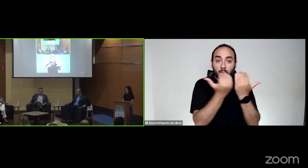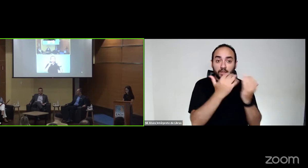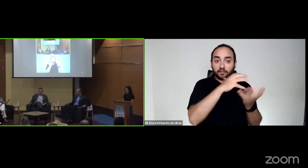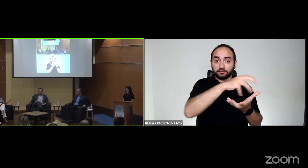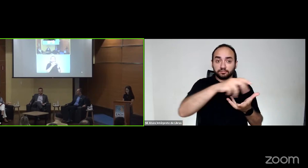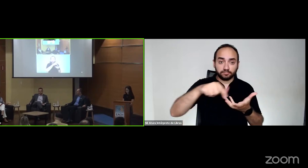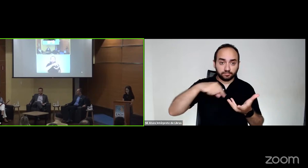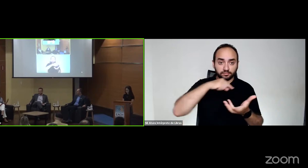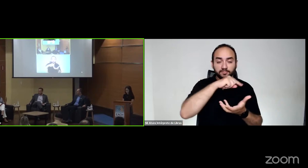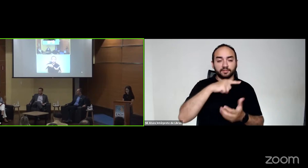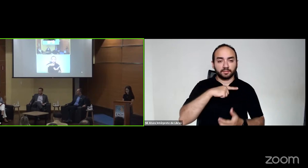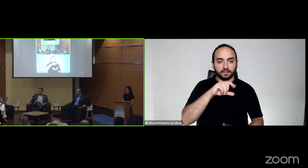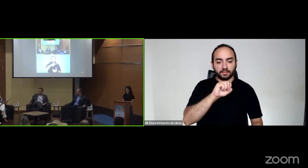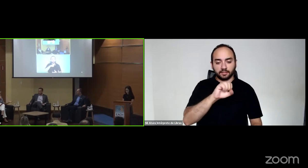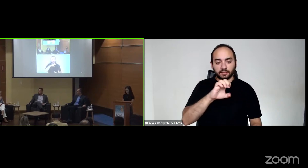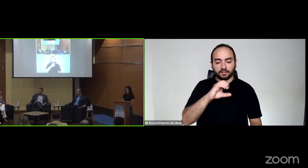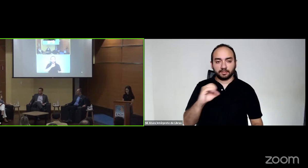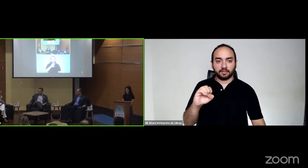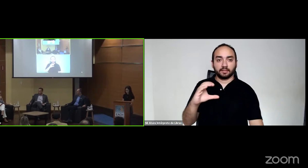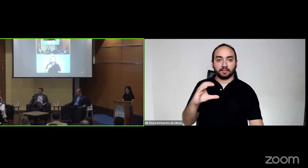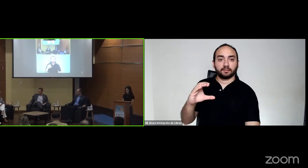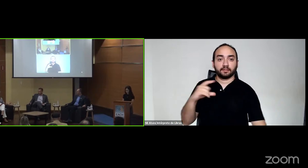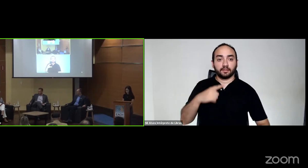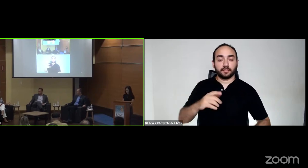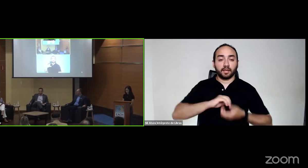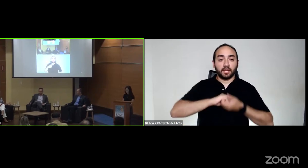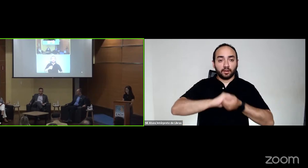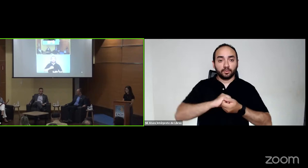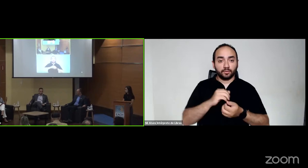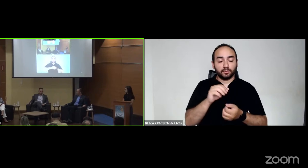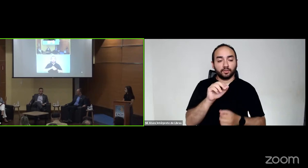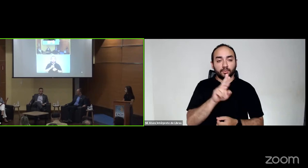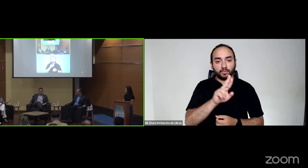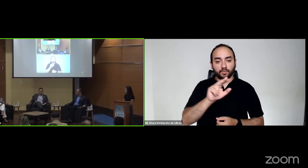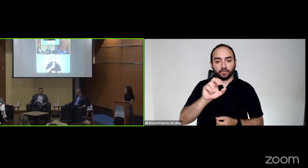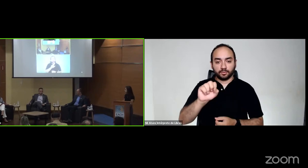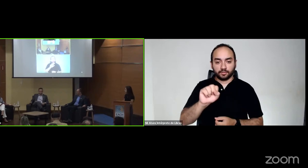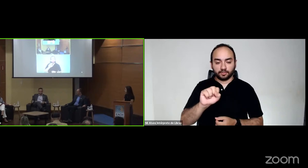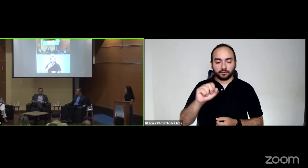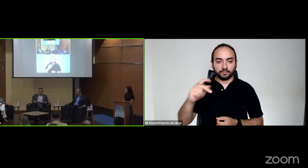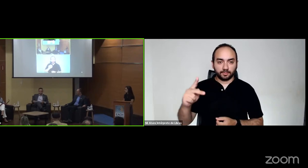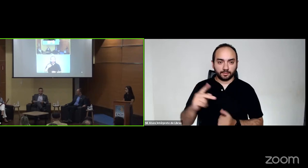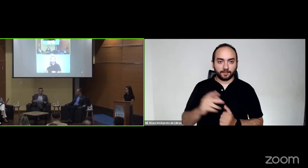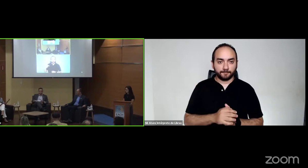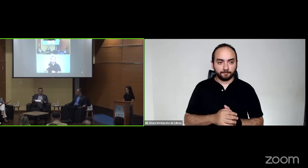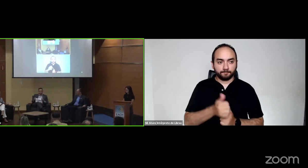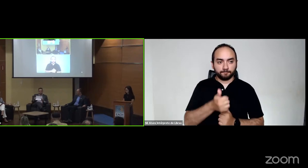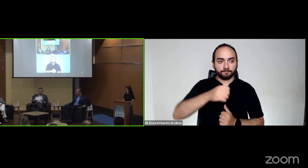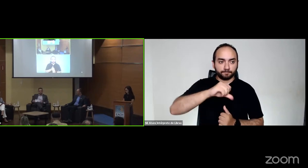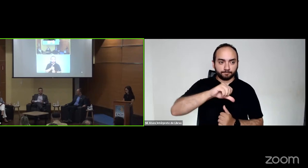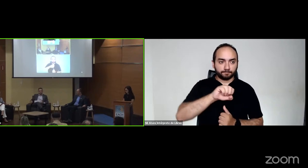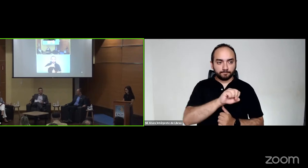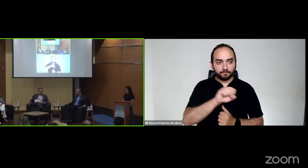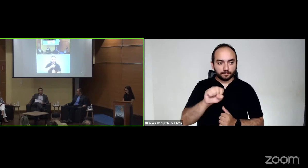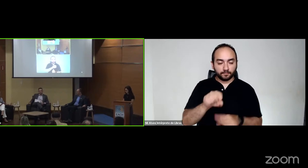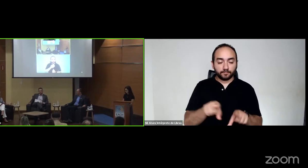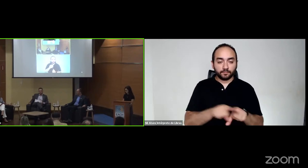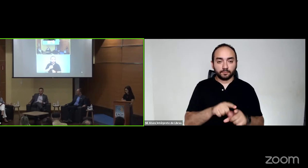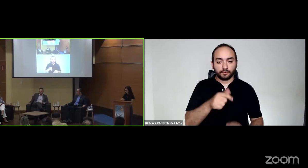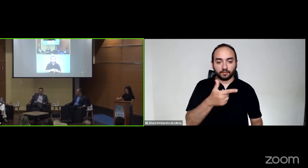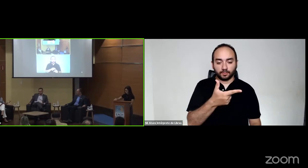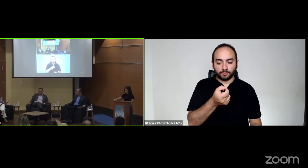realizados pelo SESC em parceria com a Universidade de São Paulo em 1998 e em 2018,